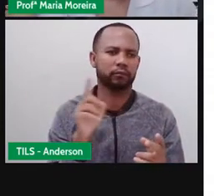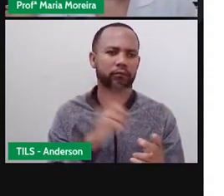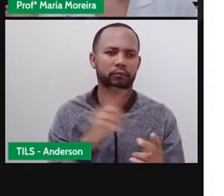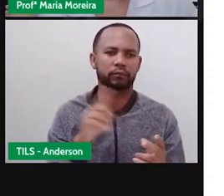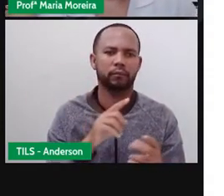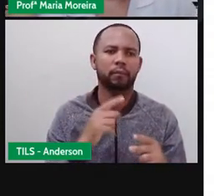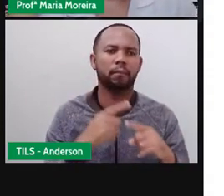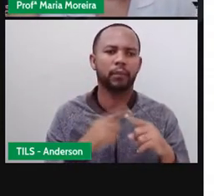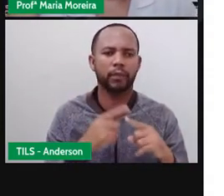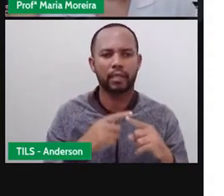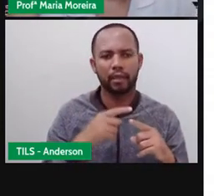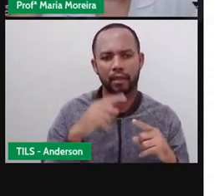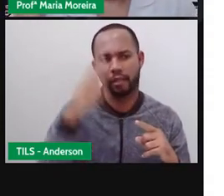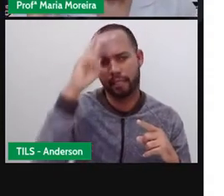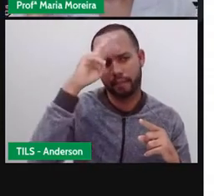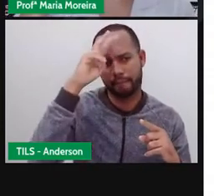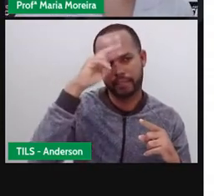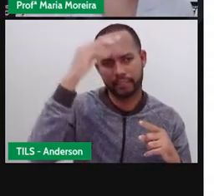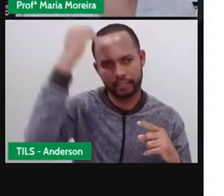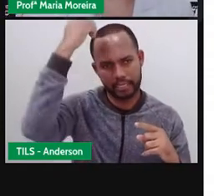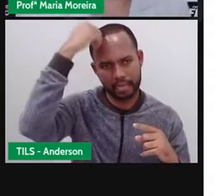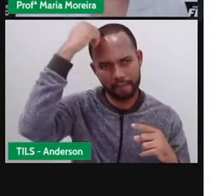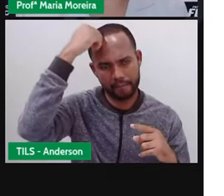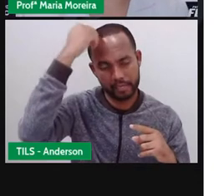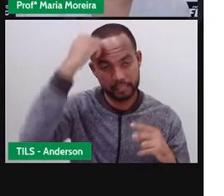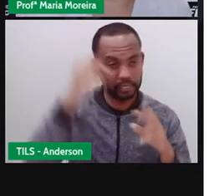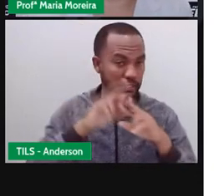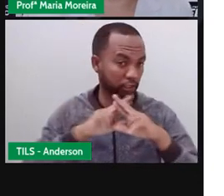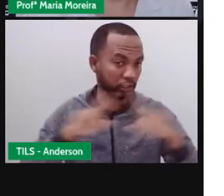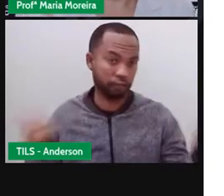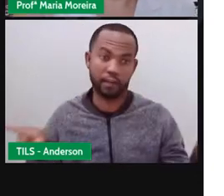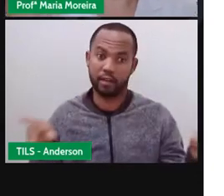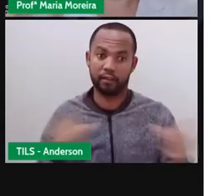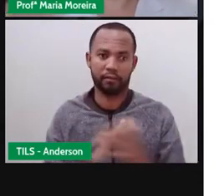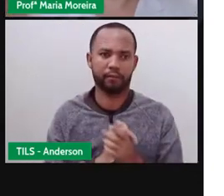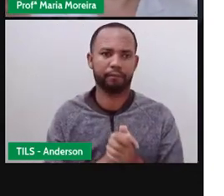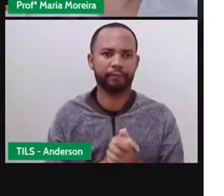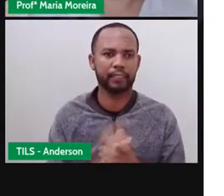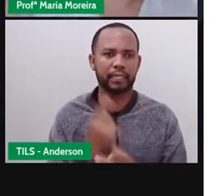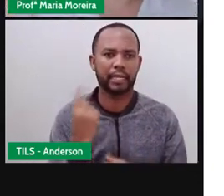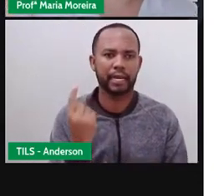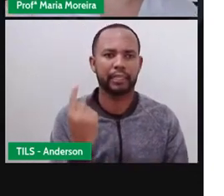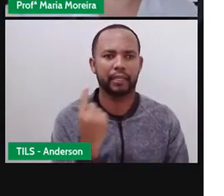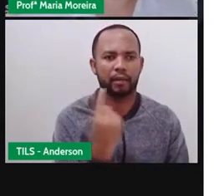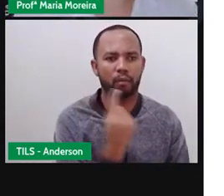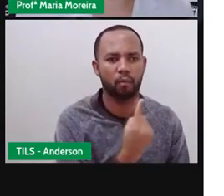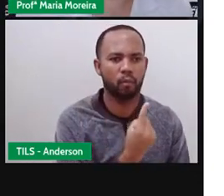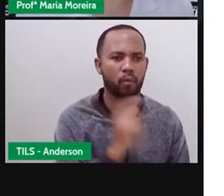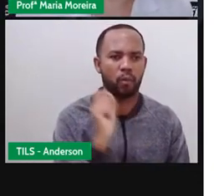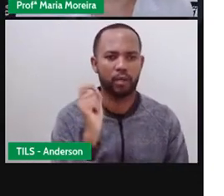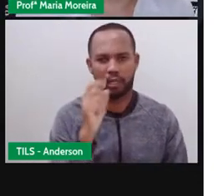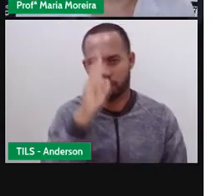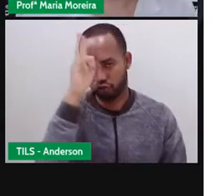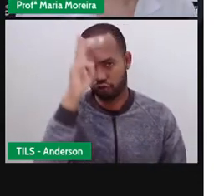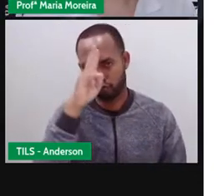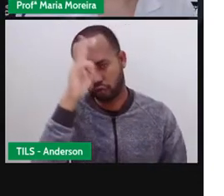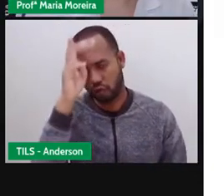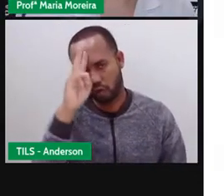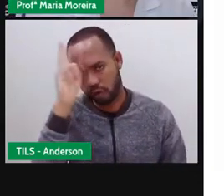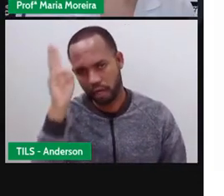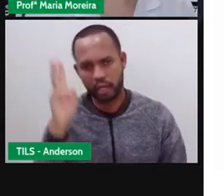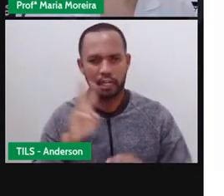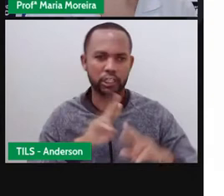lembranças são diferentes, não é isso? E aí vocês escutaram a Pró falando. Cada um vai repassar essa história de uma forma